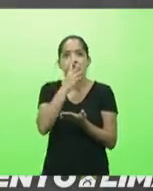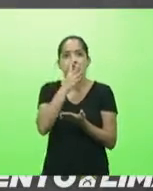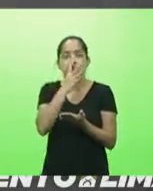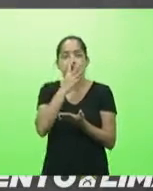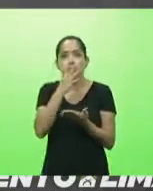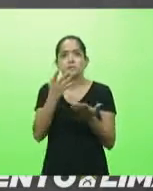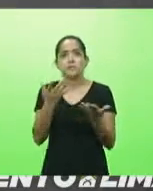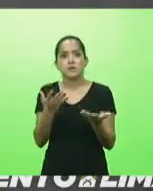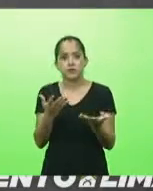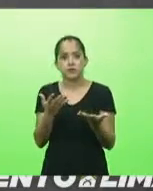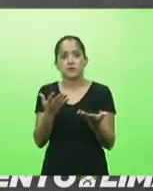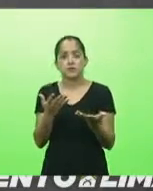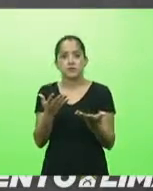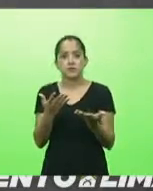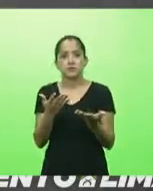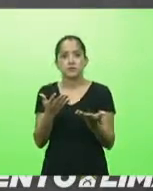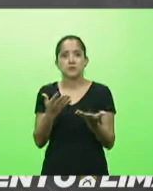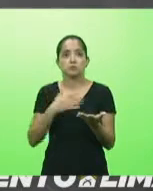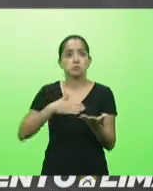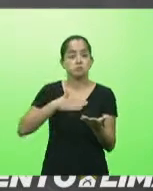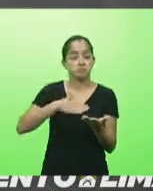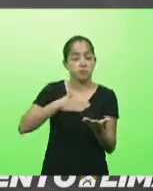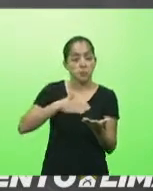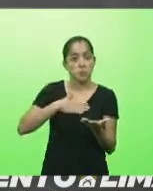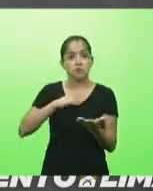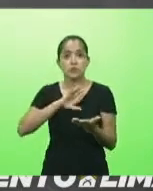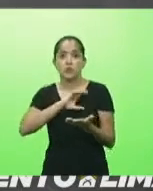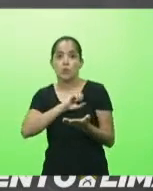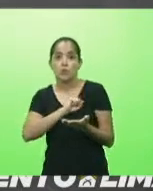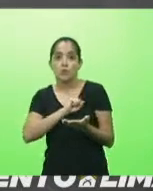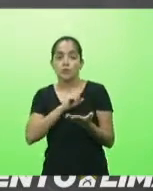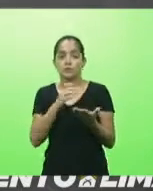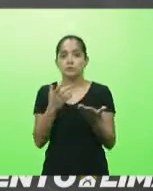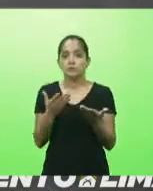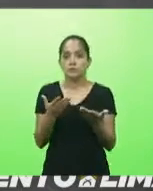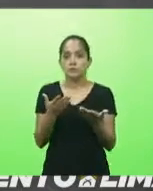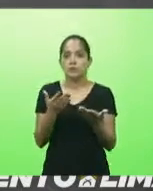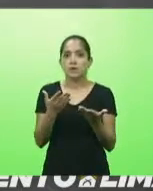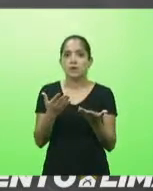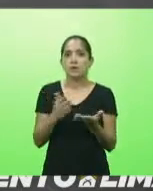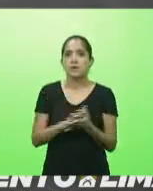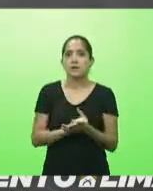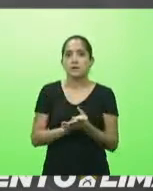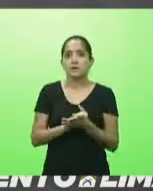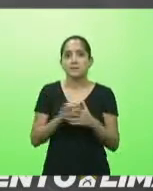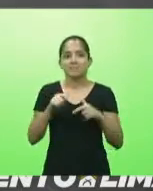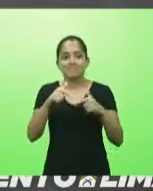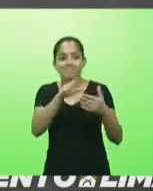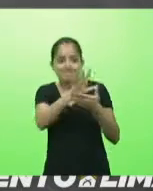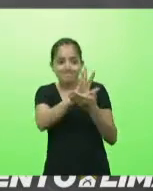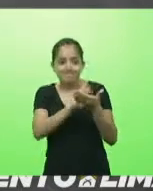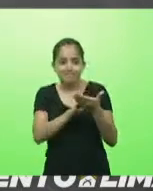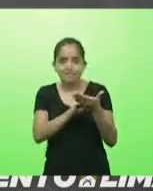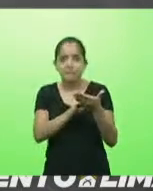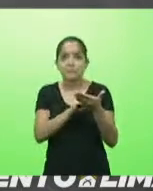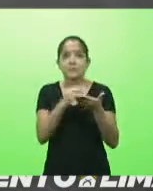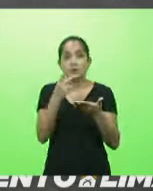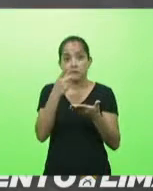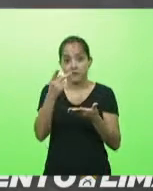você gosta, ou ama, e acaba agindo por imitação. Inclusive, quero falar para os jovens,